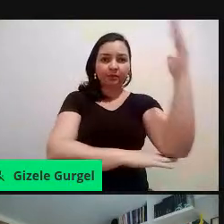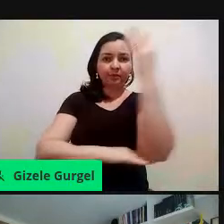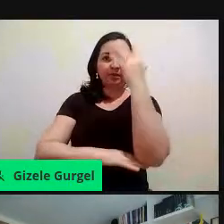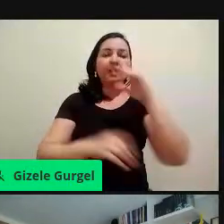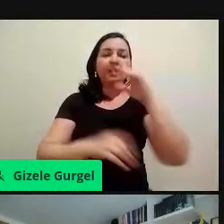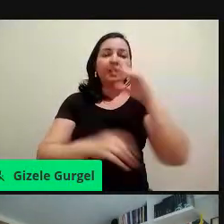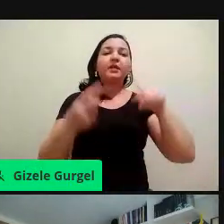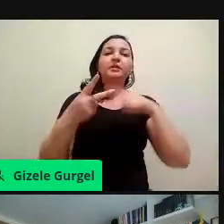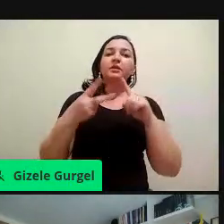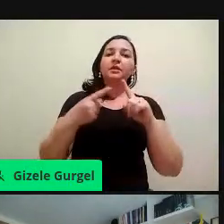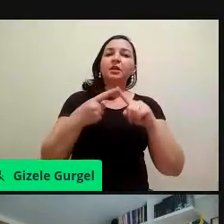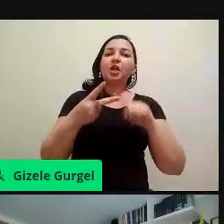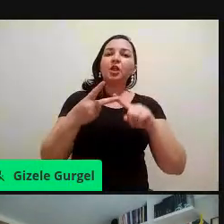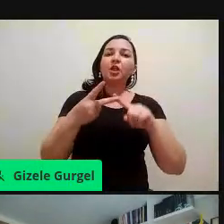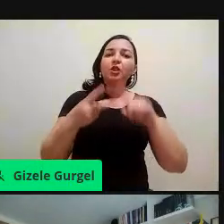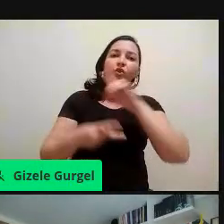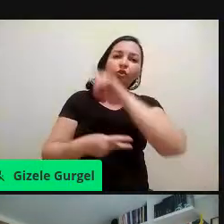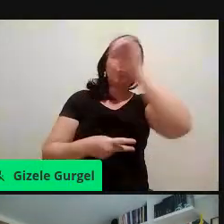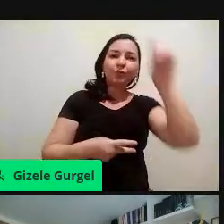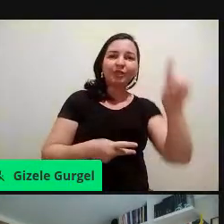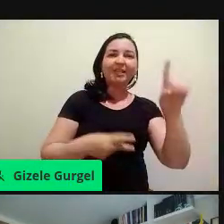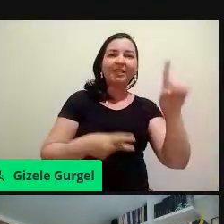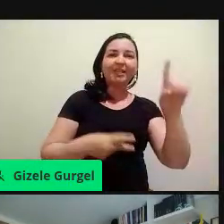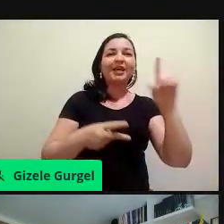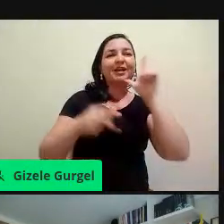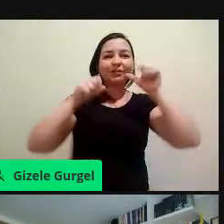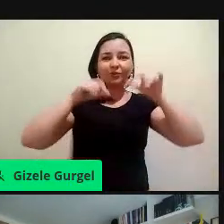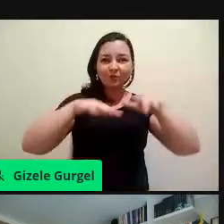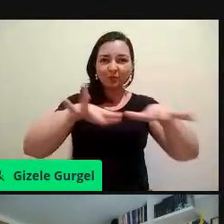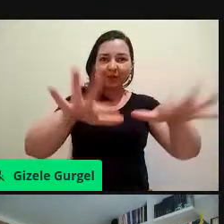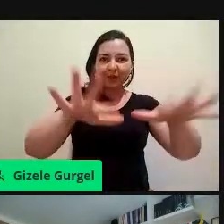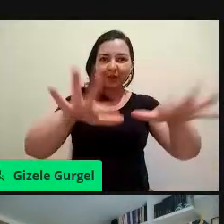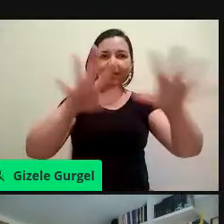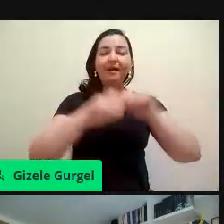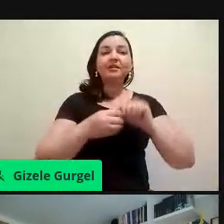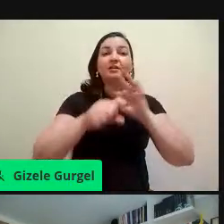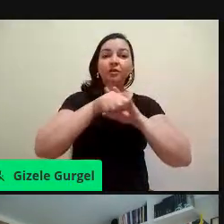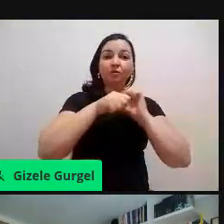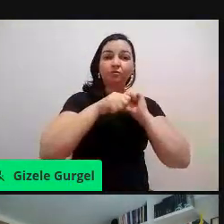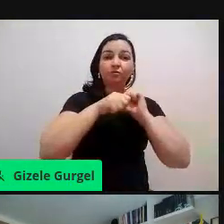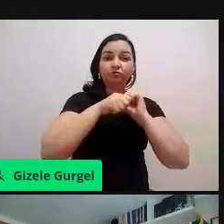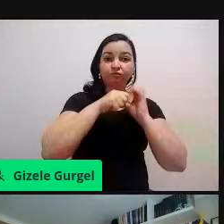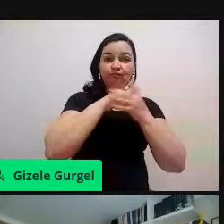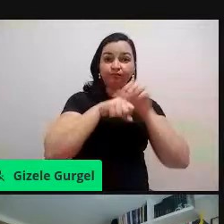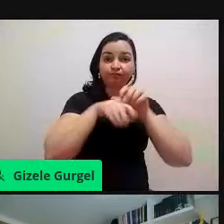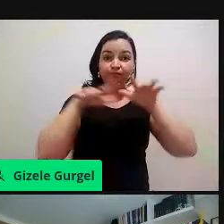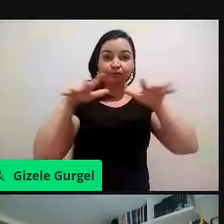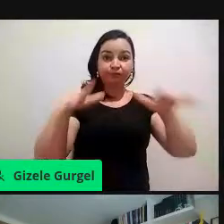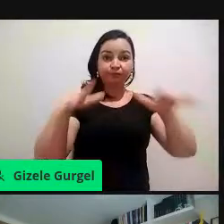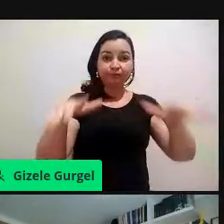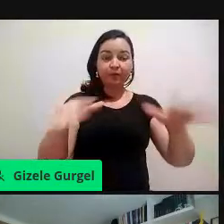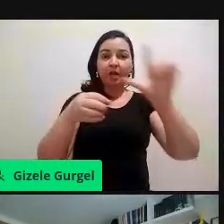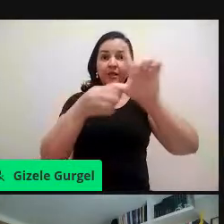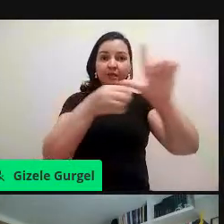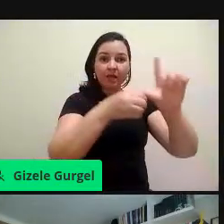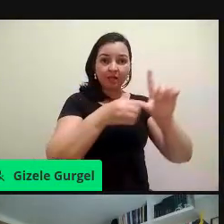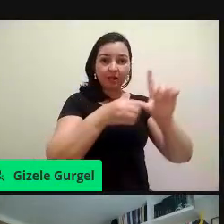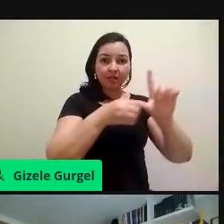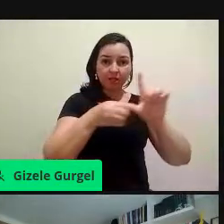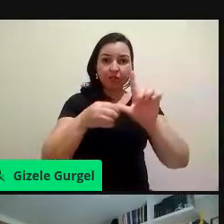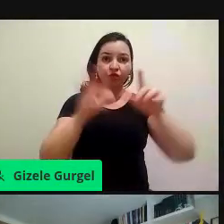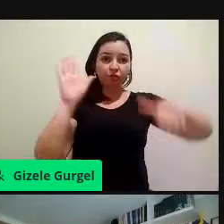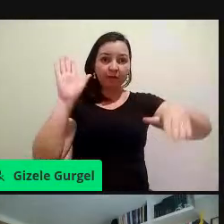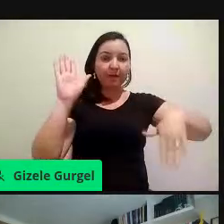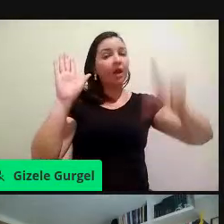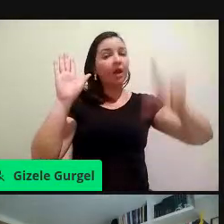questionando justamente isso, com o devido à pandemia e o isolamento social, se a quantidade de lixo na praia diminuiu, diminuiu, realmente o que é gerado na